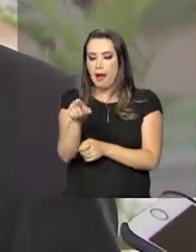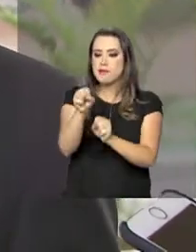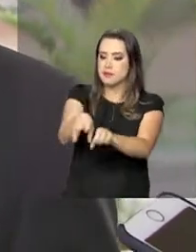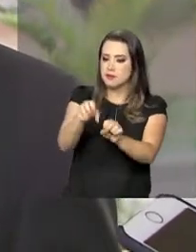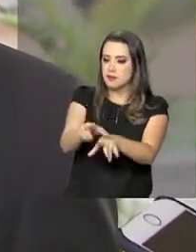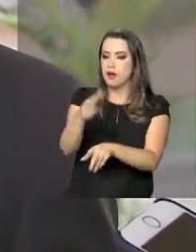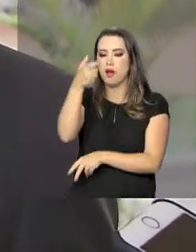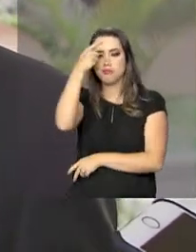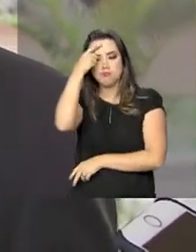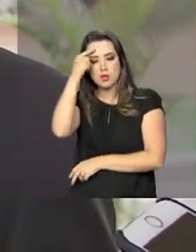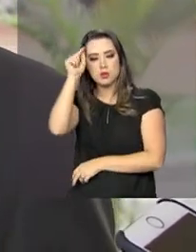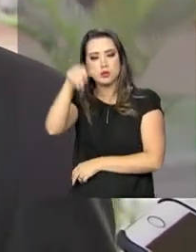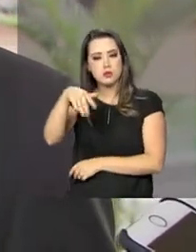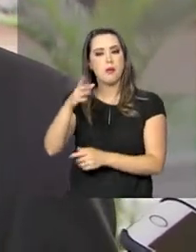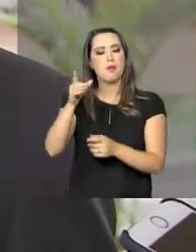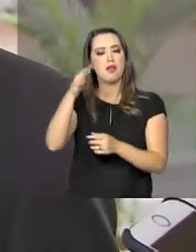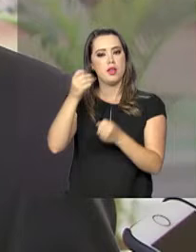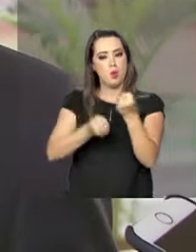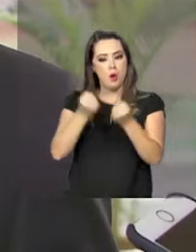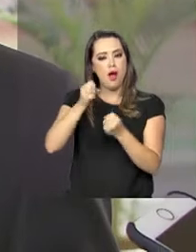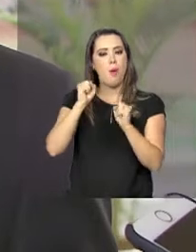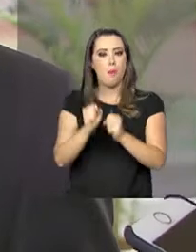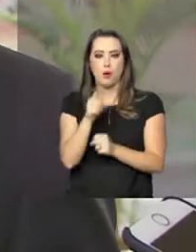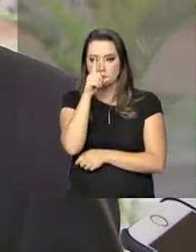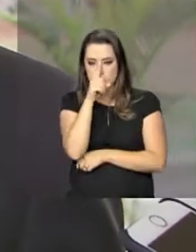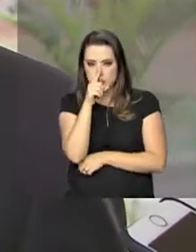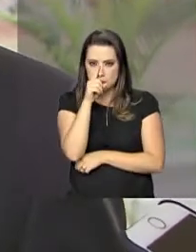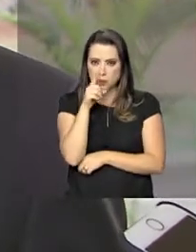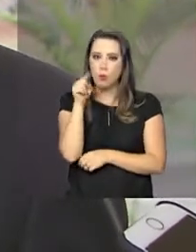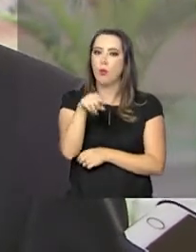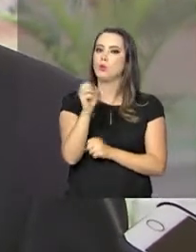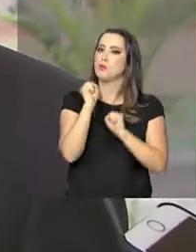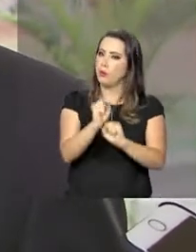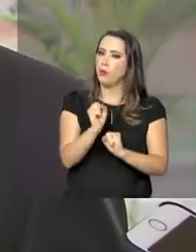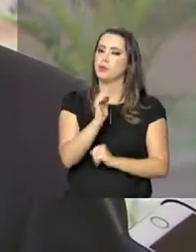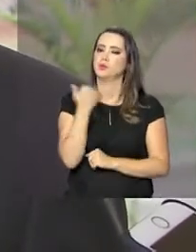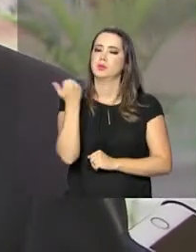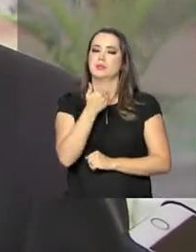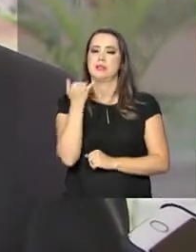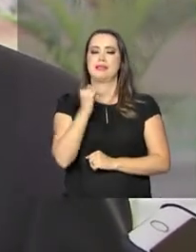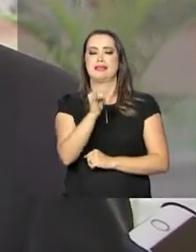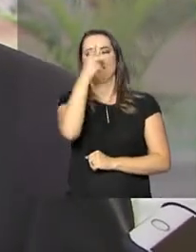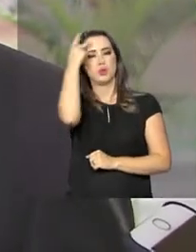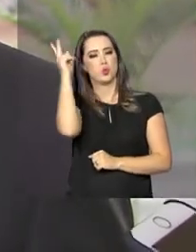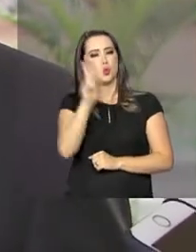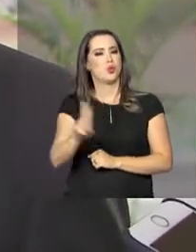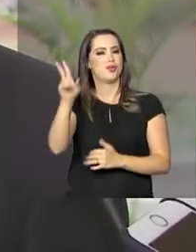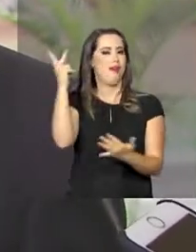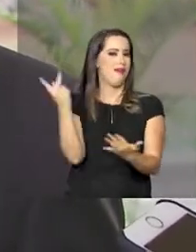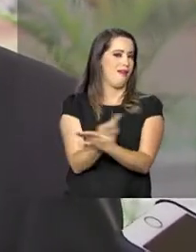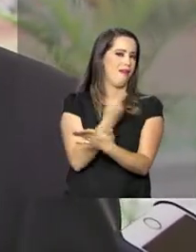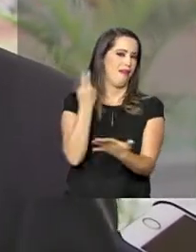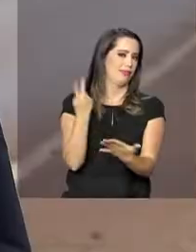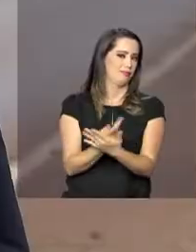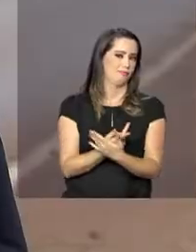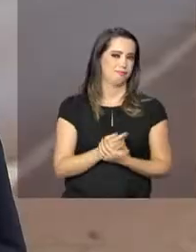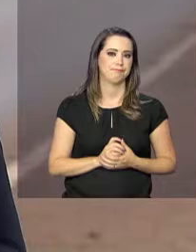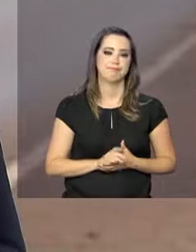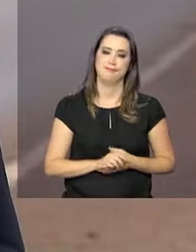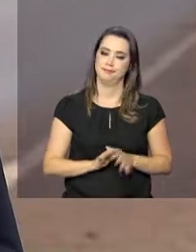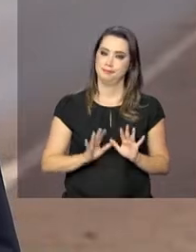de que o veículo pode ser uma arma, e uma arma letal na mão daqueles que não o utilizem com responsabilidade.